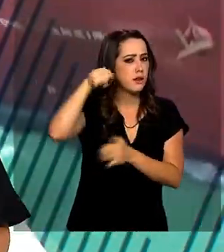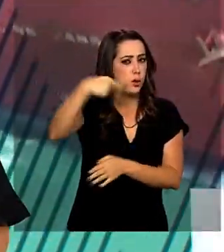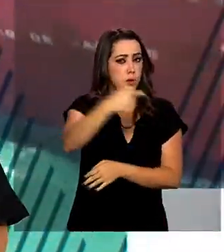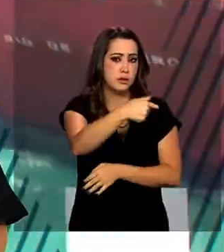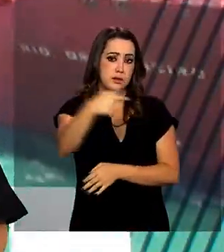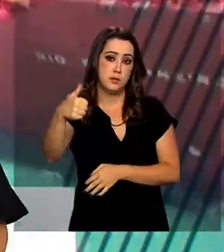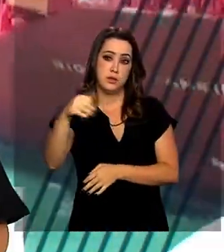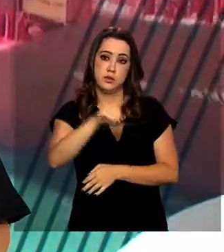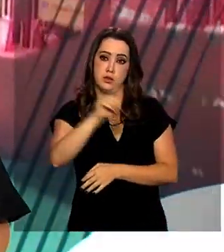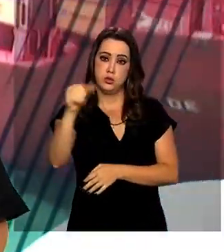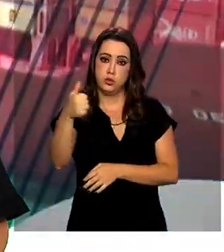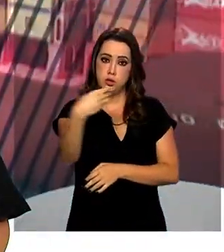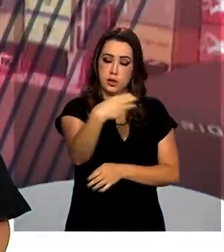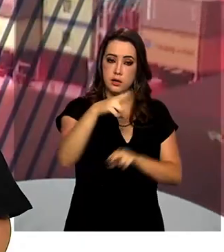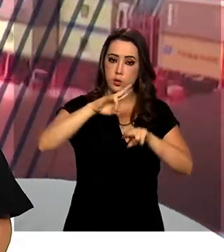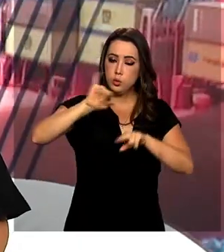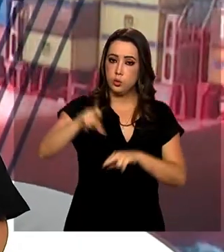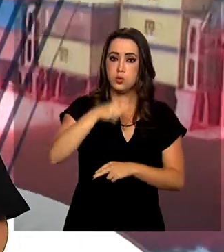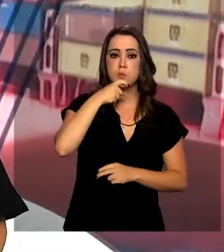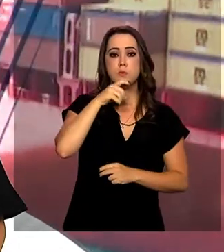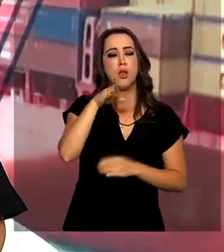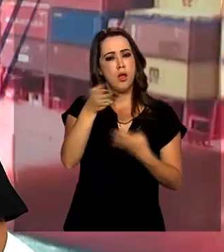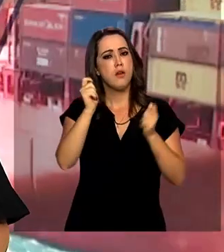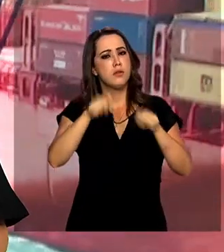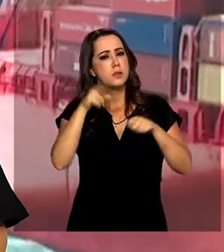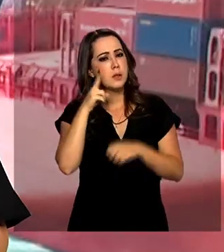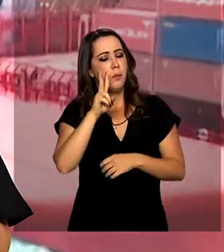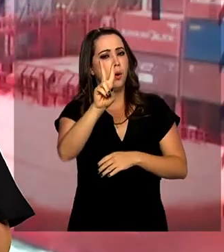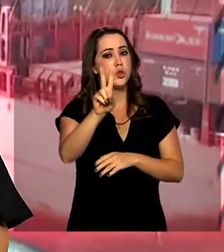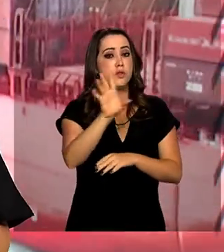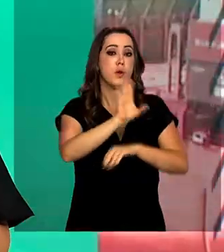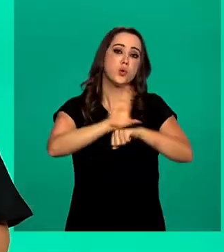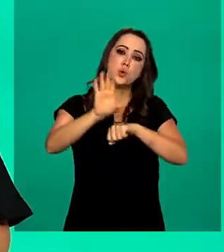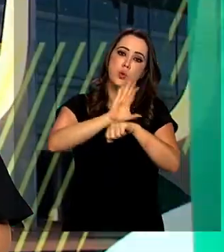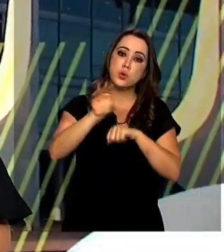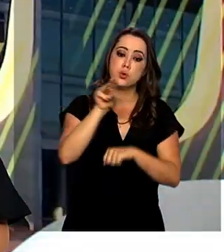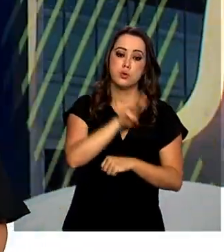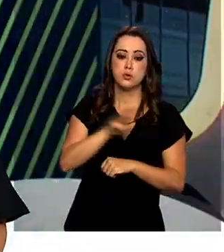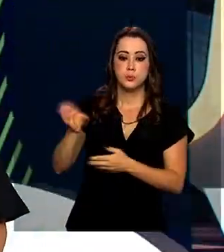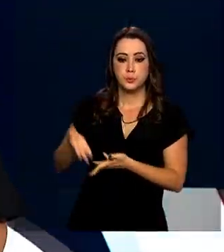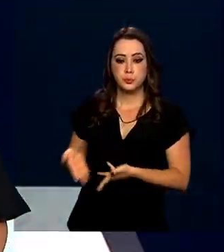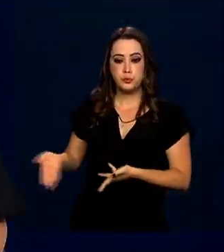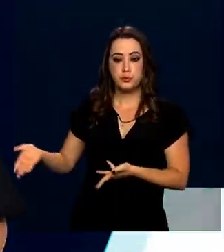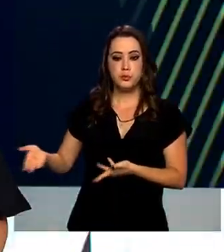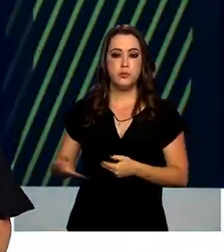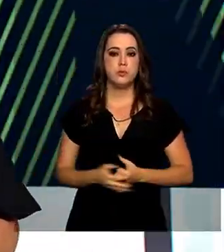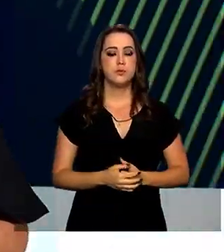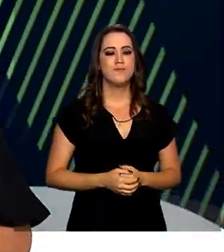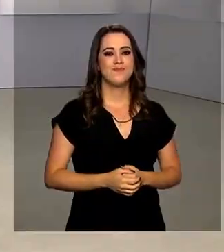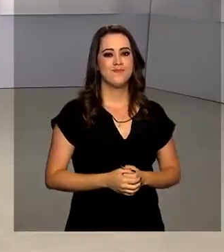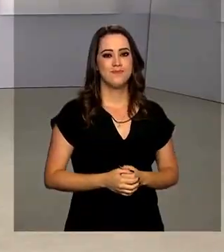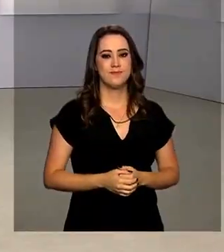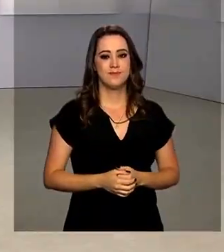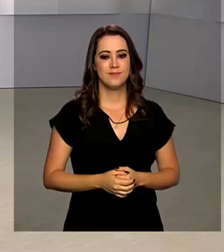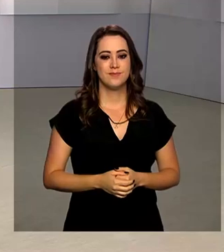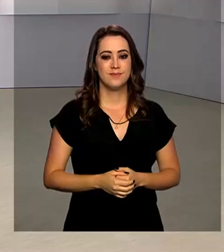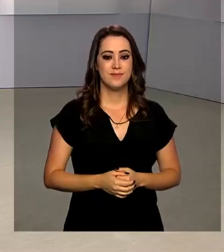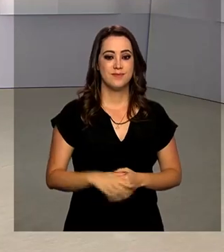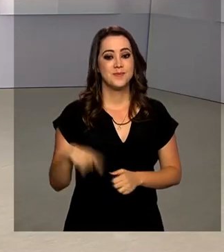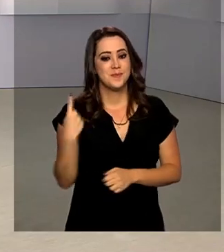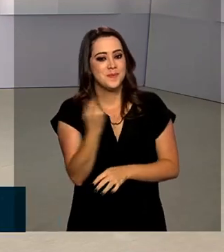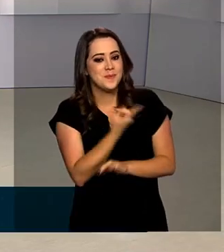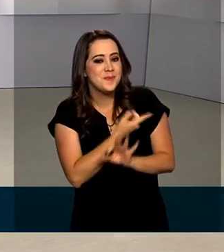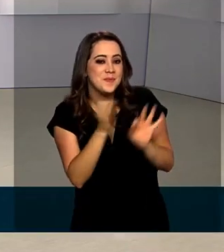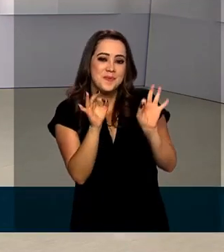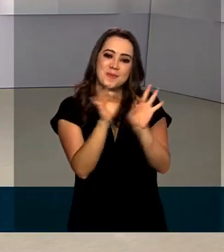semana, dia 14 de julho. Você pode conferir os cursos no portal do ProUni na internet. A gente